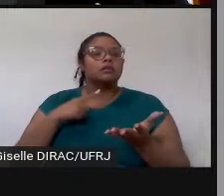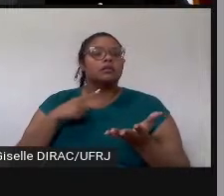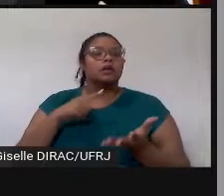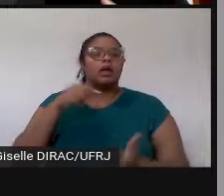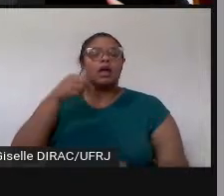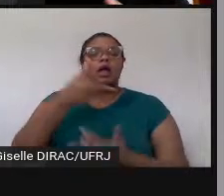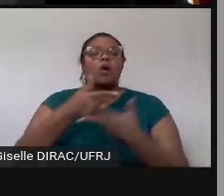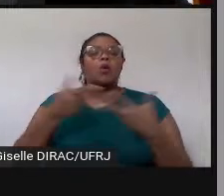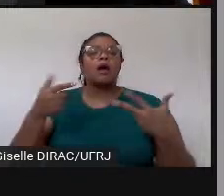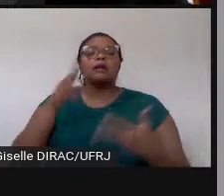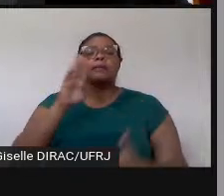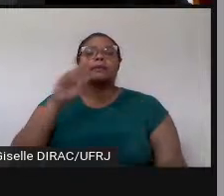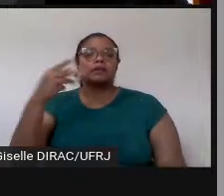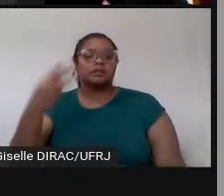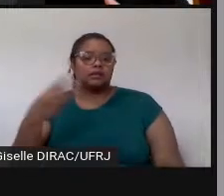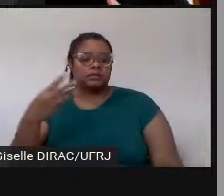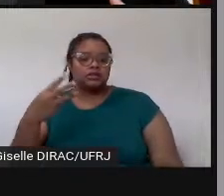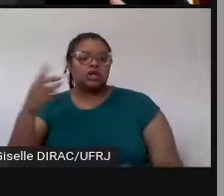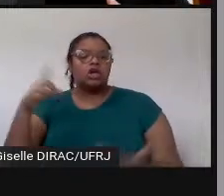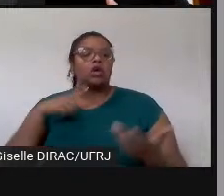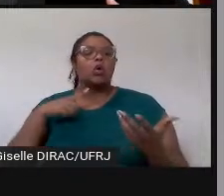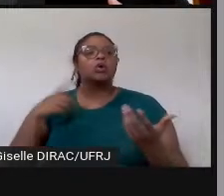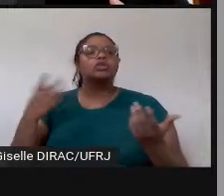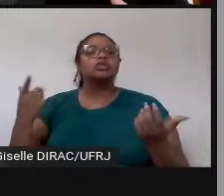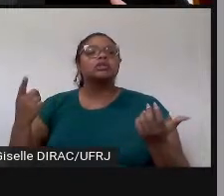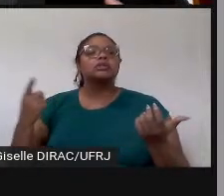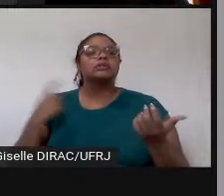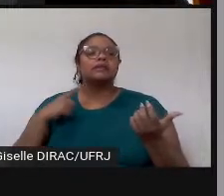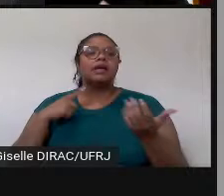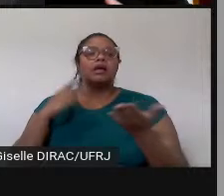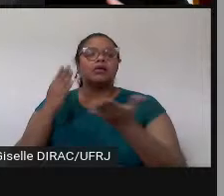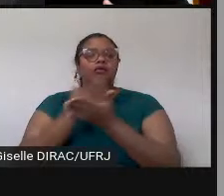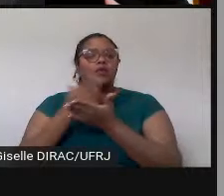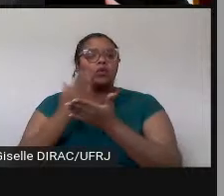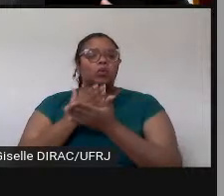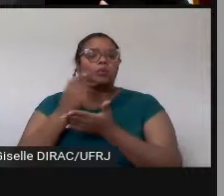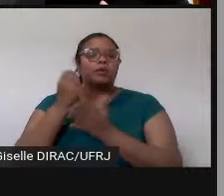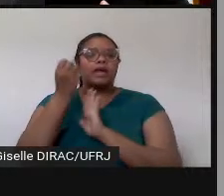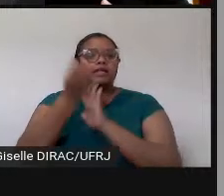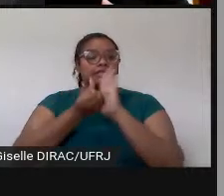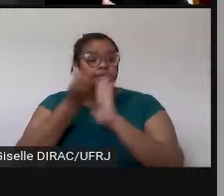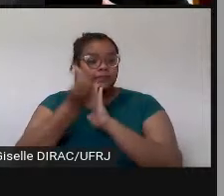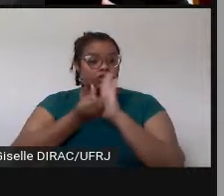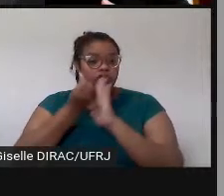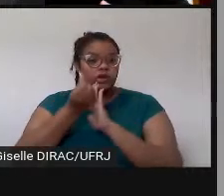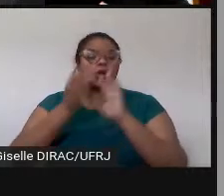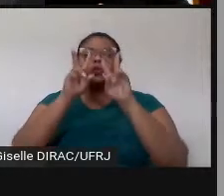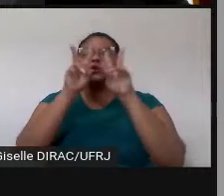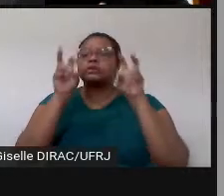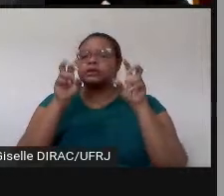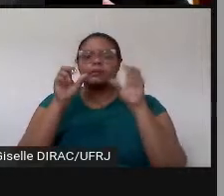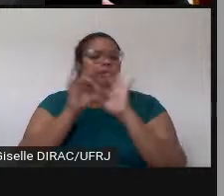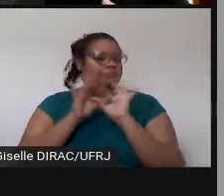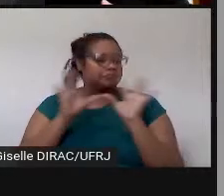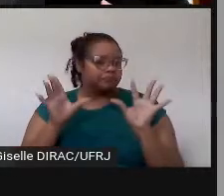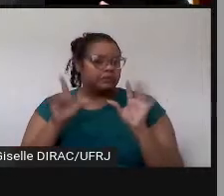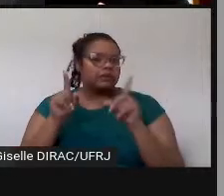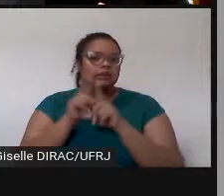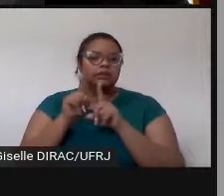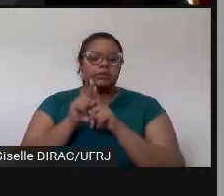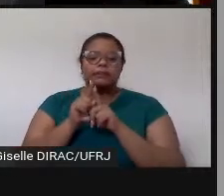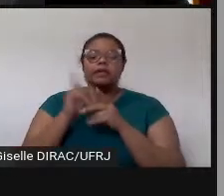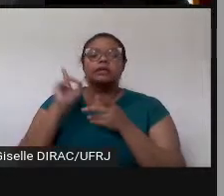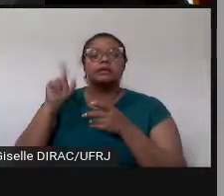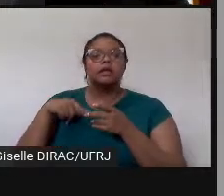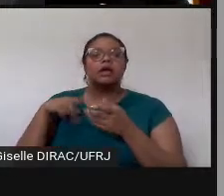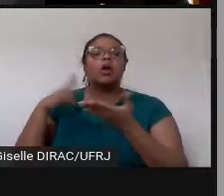E atualmente ela conta com um volume semestral, com tema livre, e também com um caderno especial